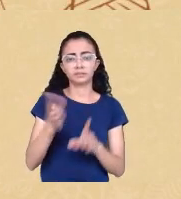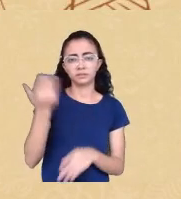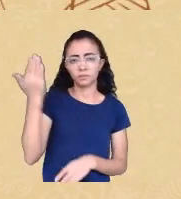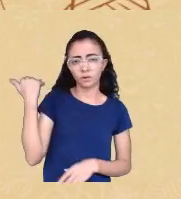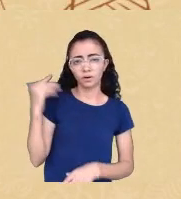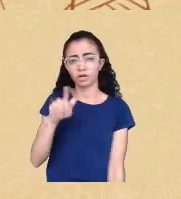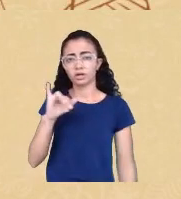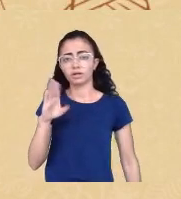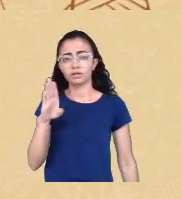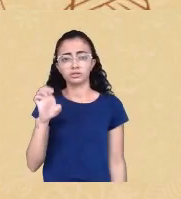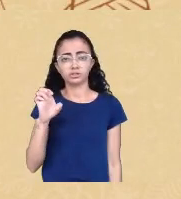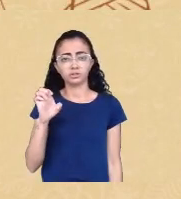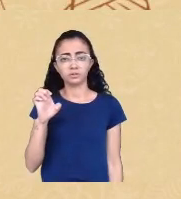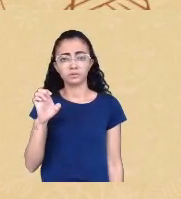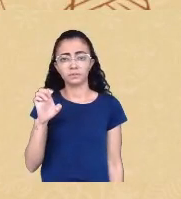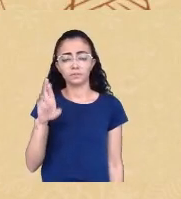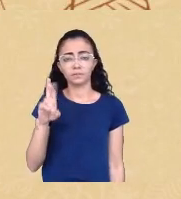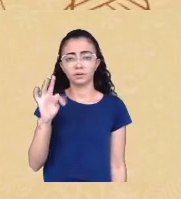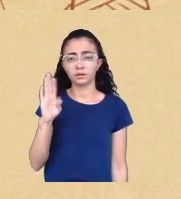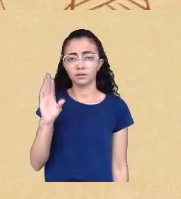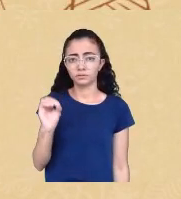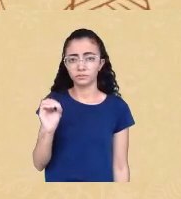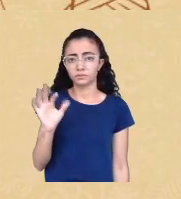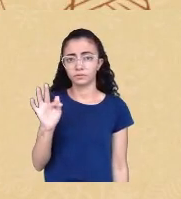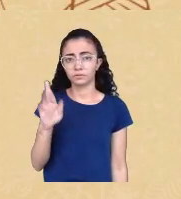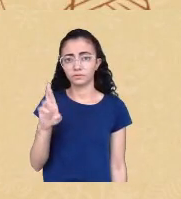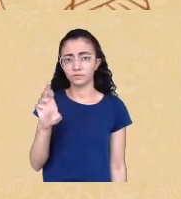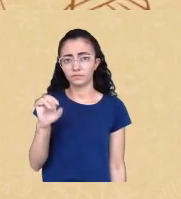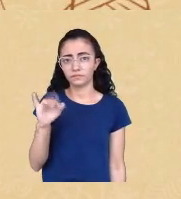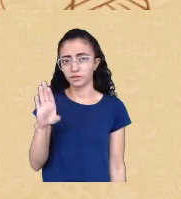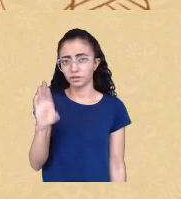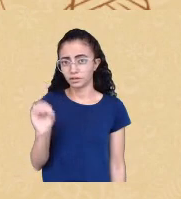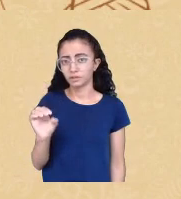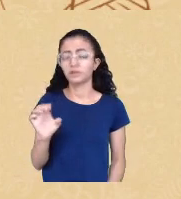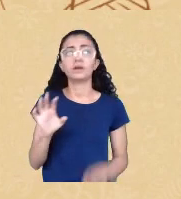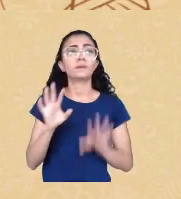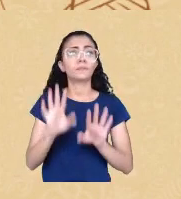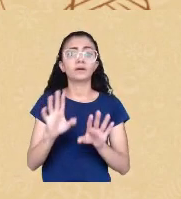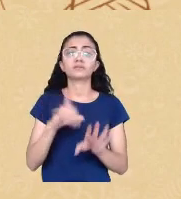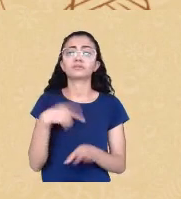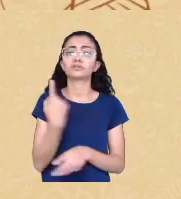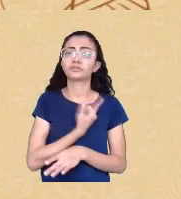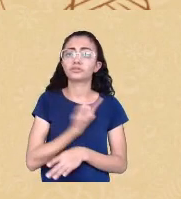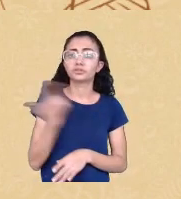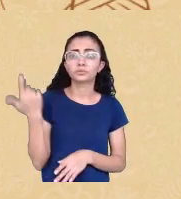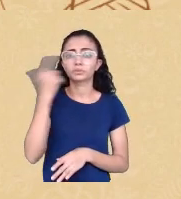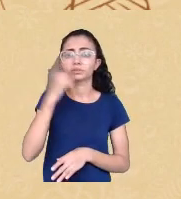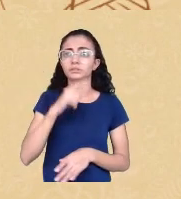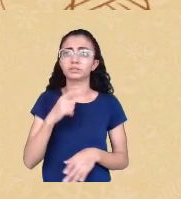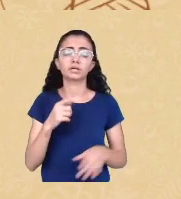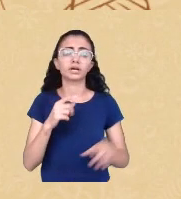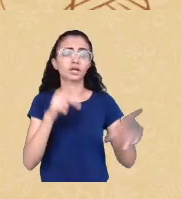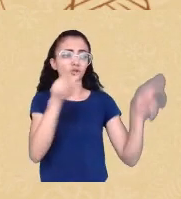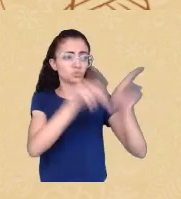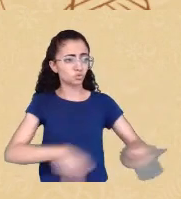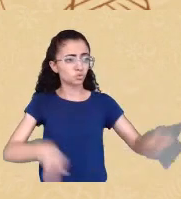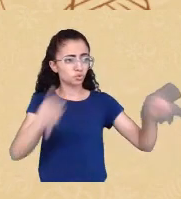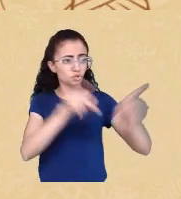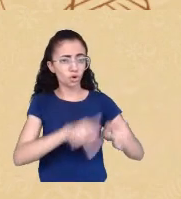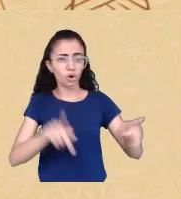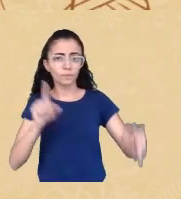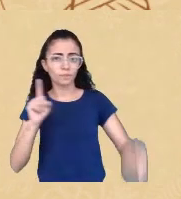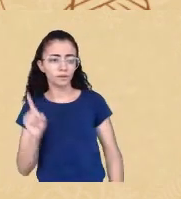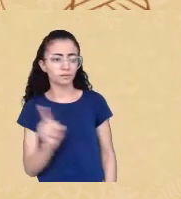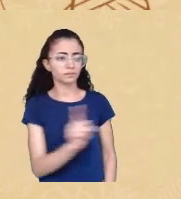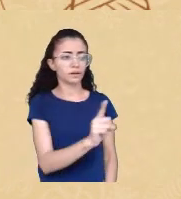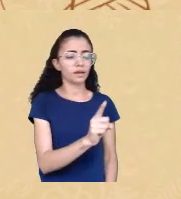que no cotidiano no dia a dia nós possamos entrar num shopping center sem ser perseguidos que os